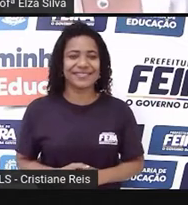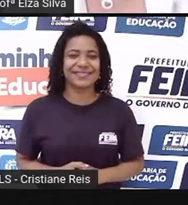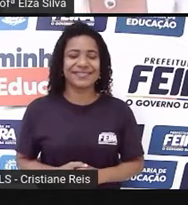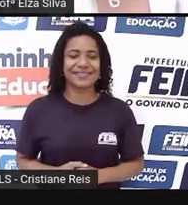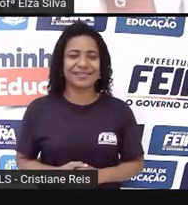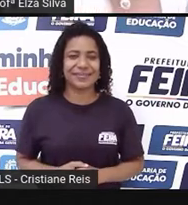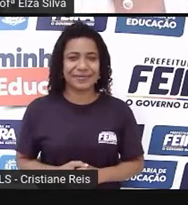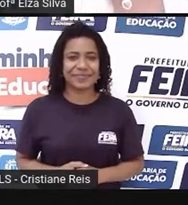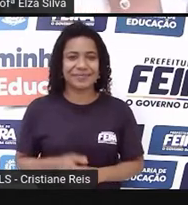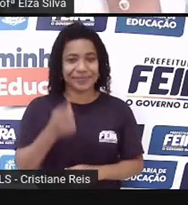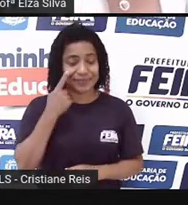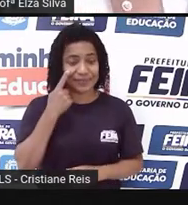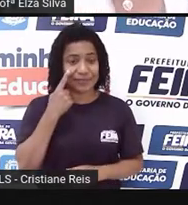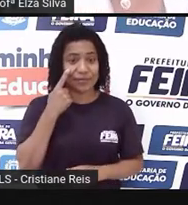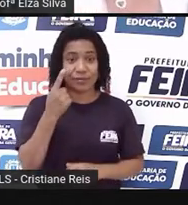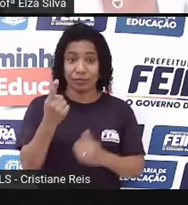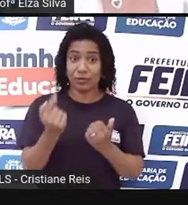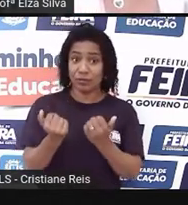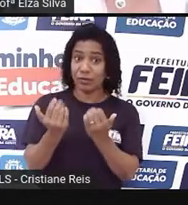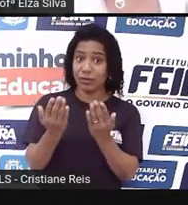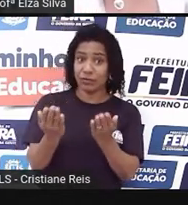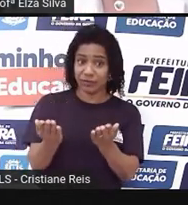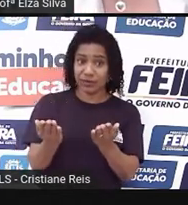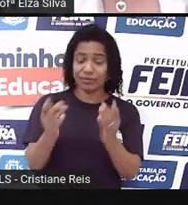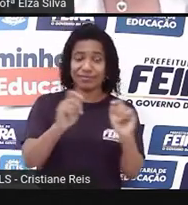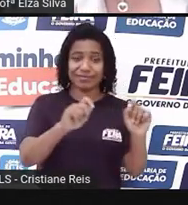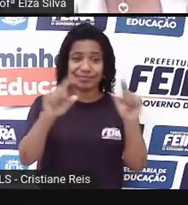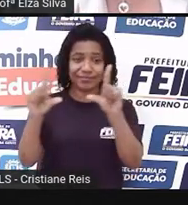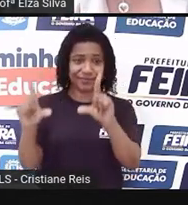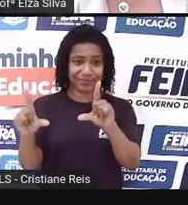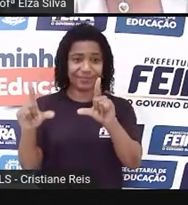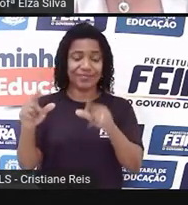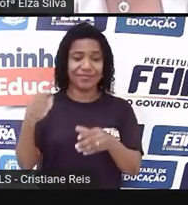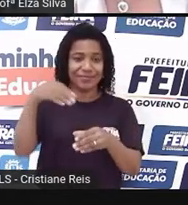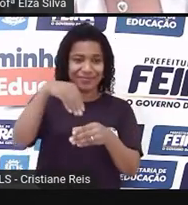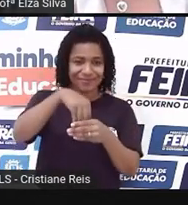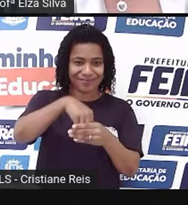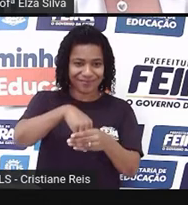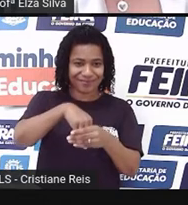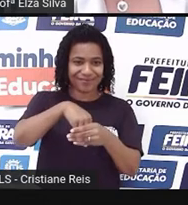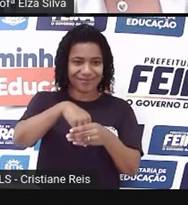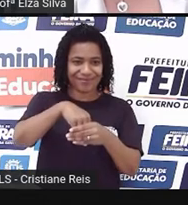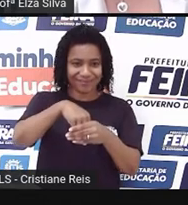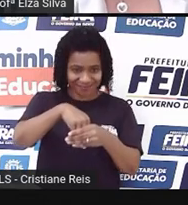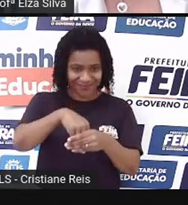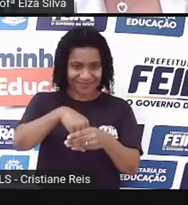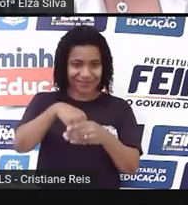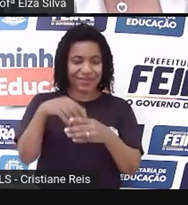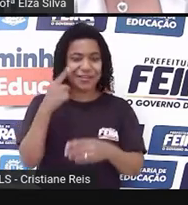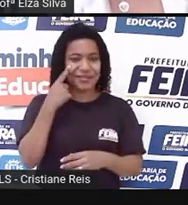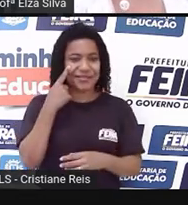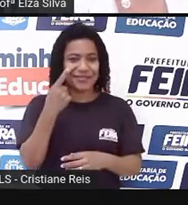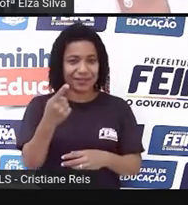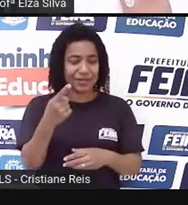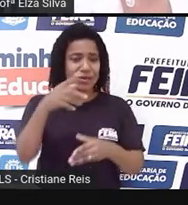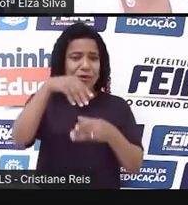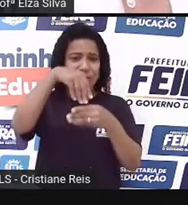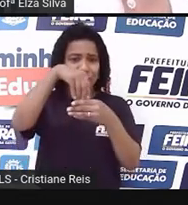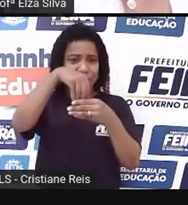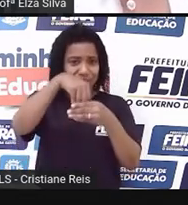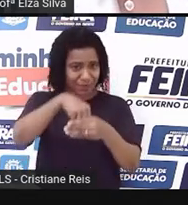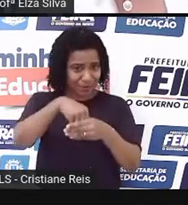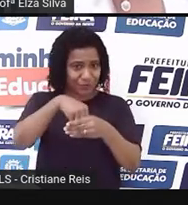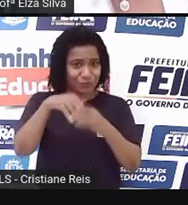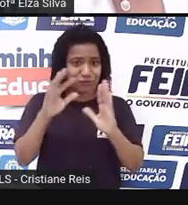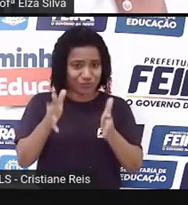Observem que eu espelho para vocês na tela um envelope. Vocês já utilizaram envelope em alguma situação